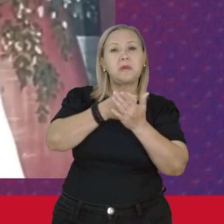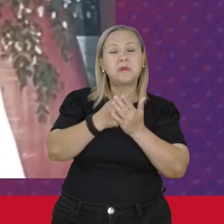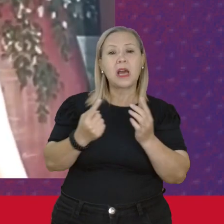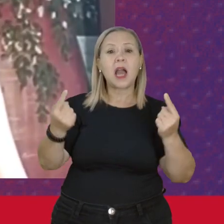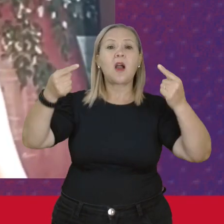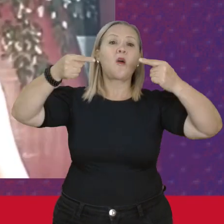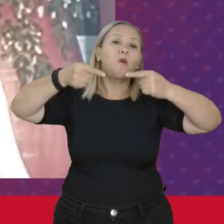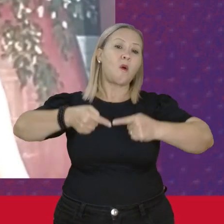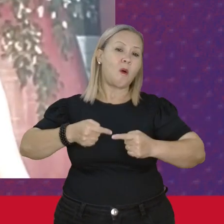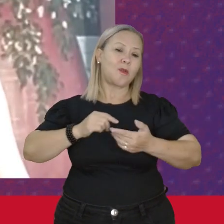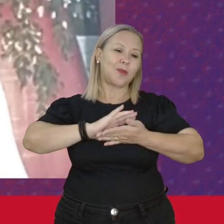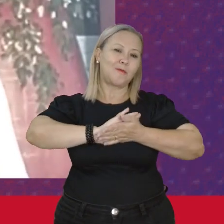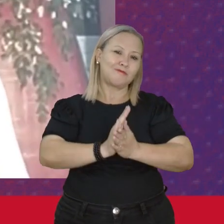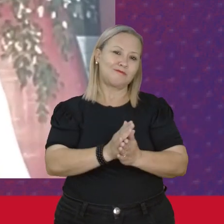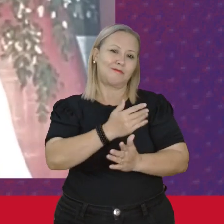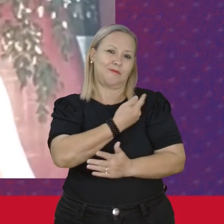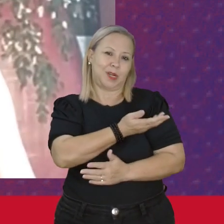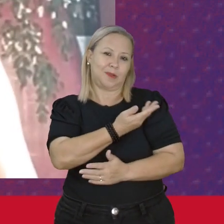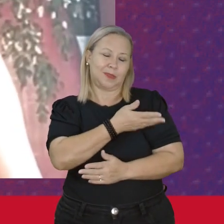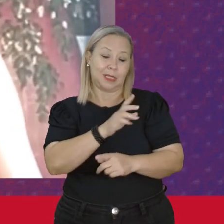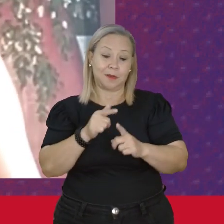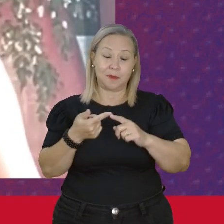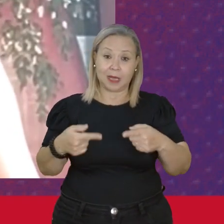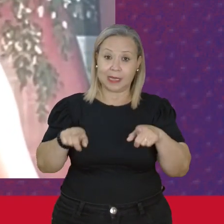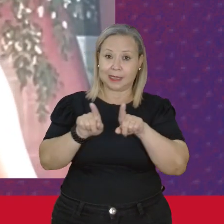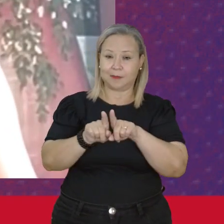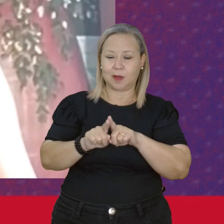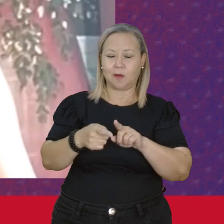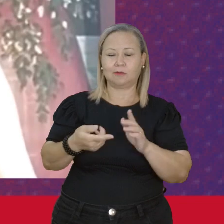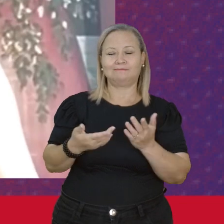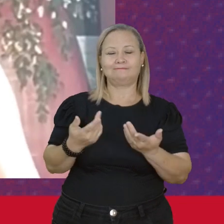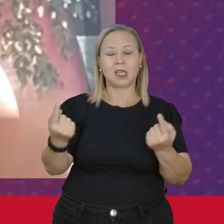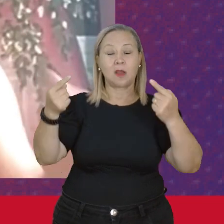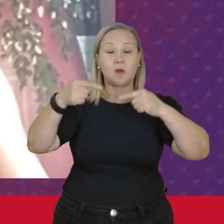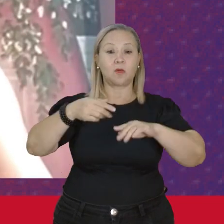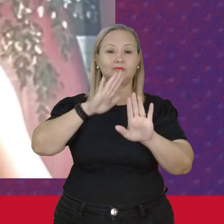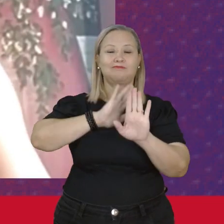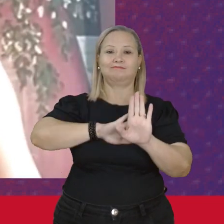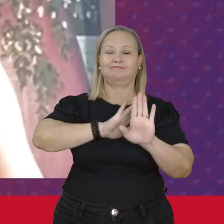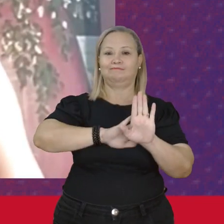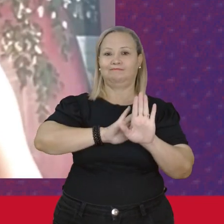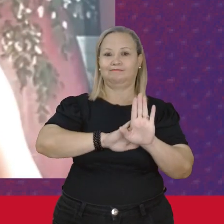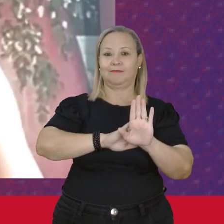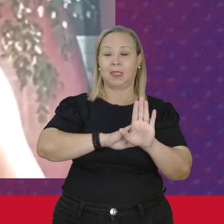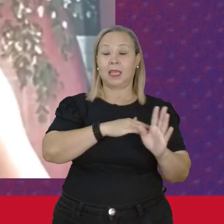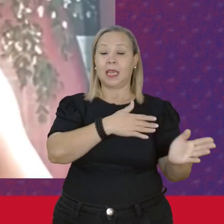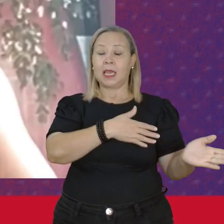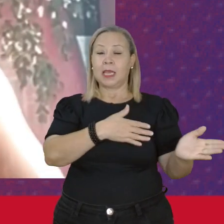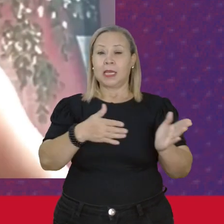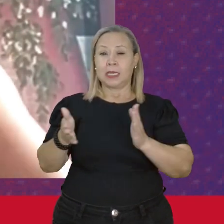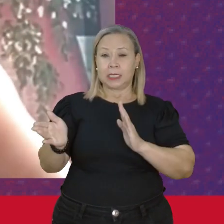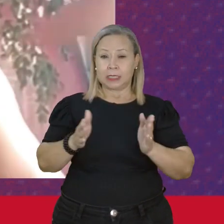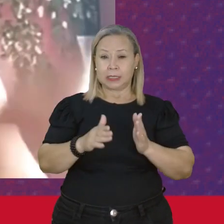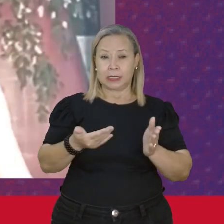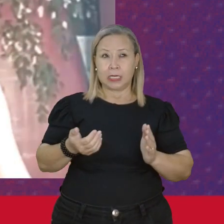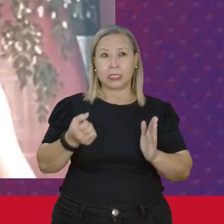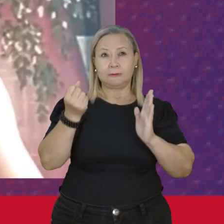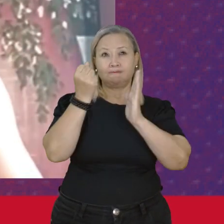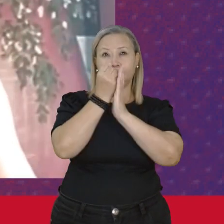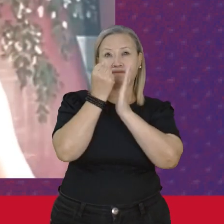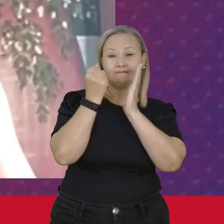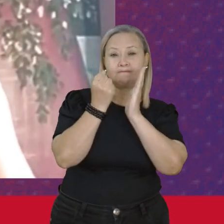O preconceito Mas também Contra uma ideologia Desde a década De Desde o século